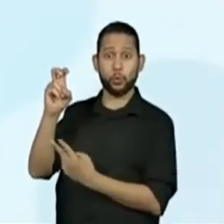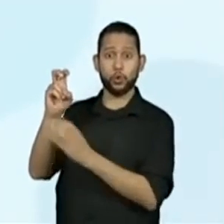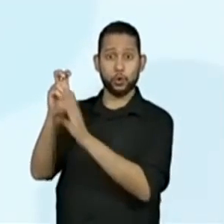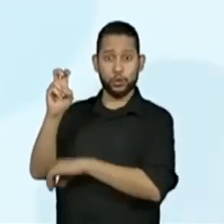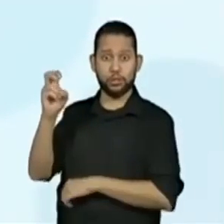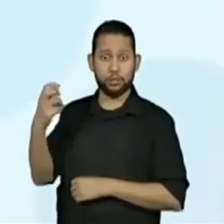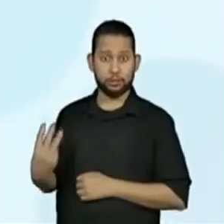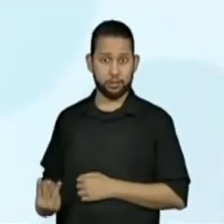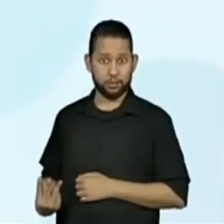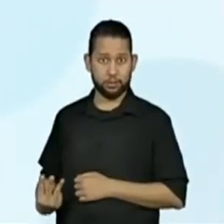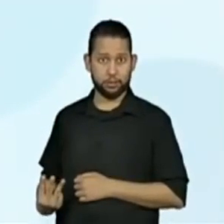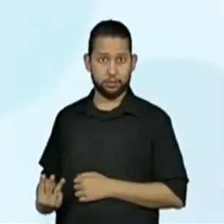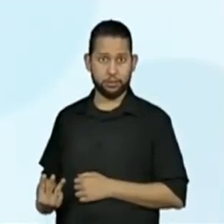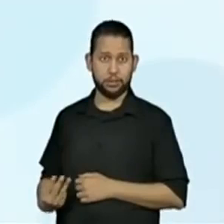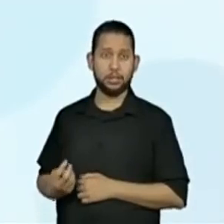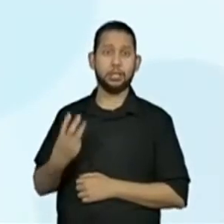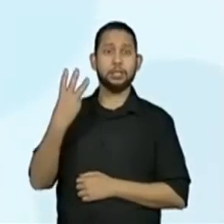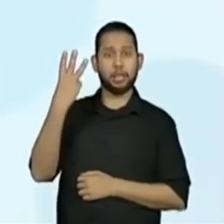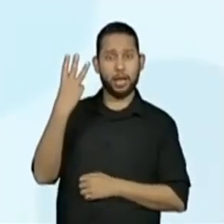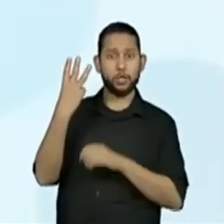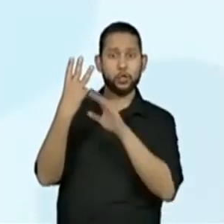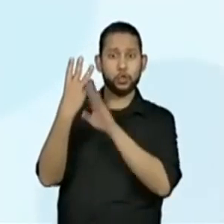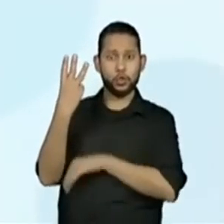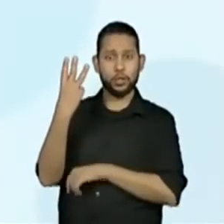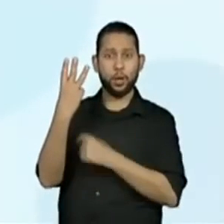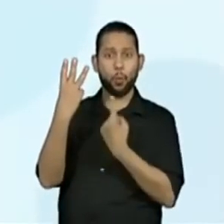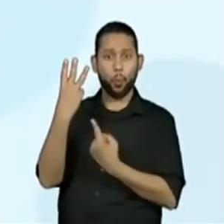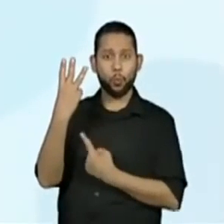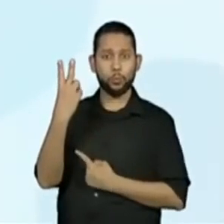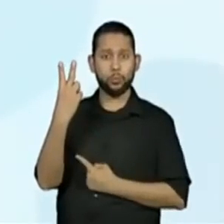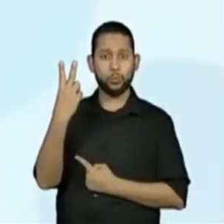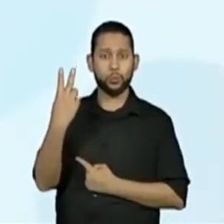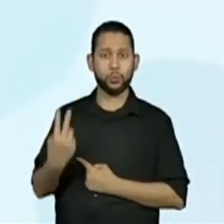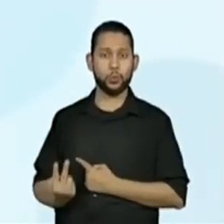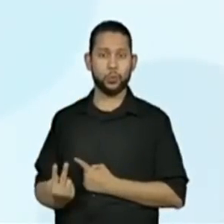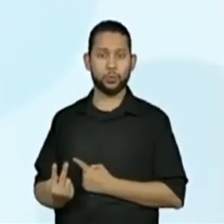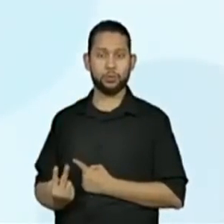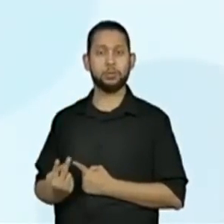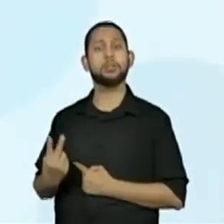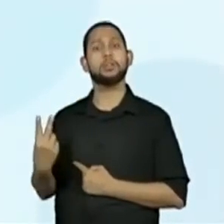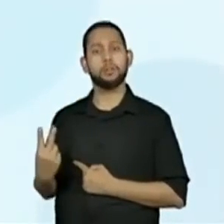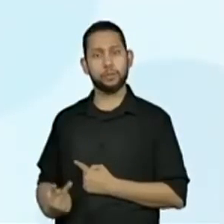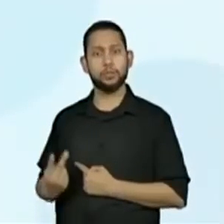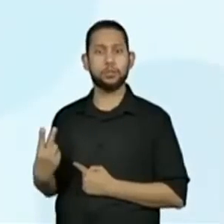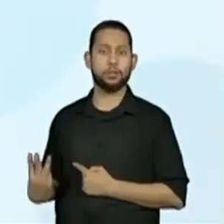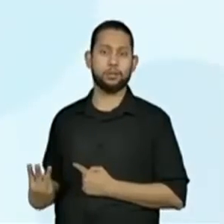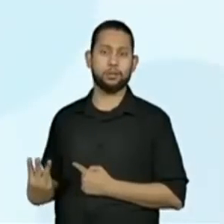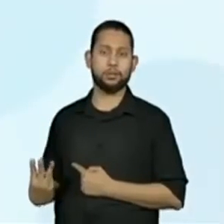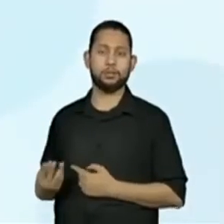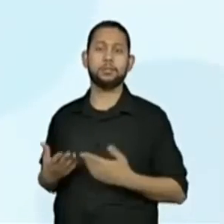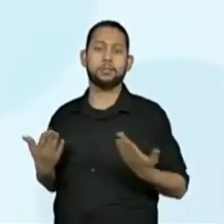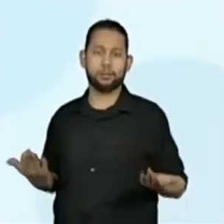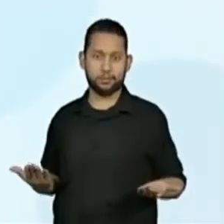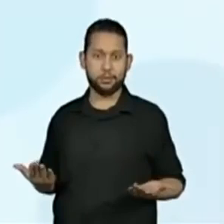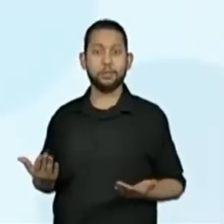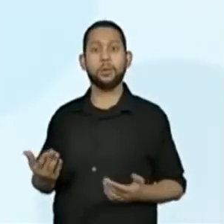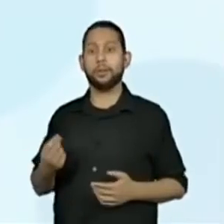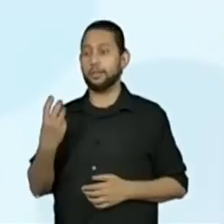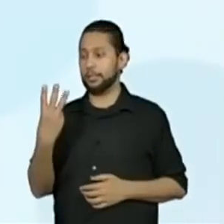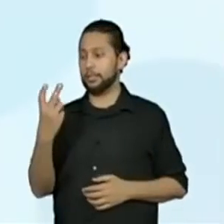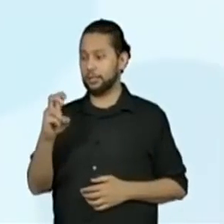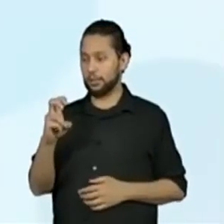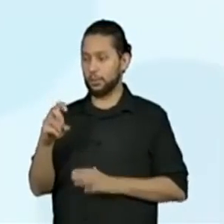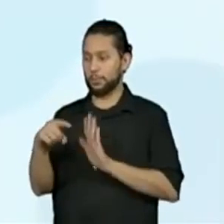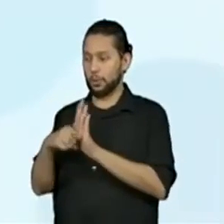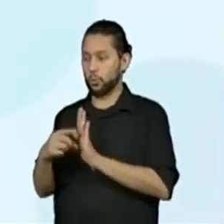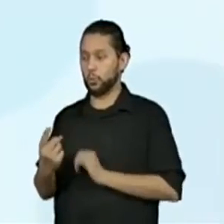3. 3 dezenas menos 1 dezena. 2. 23. Então, 35 menos